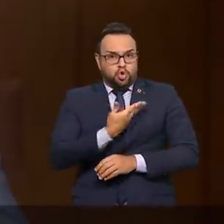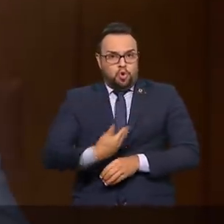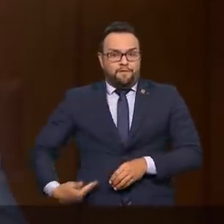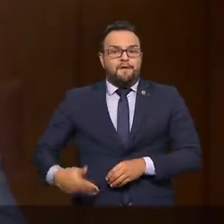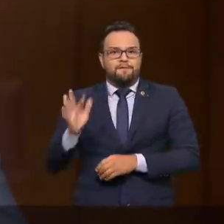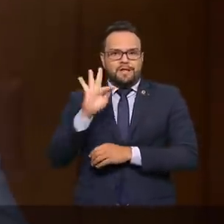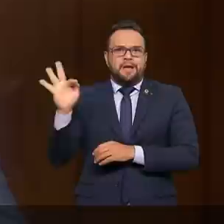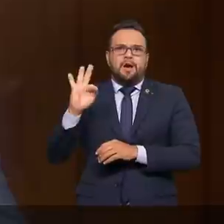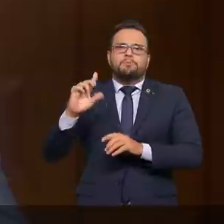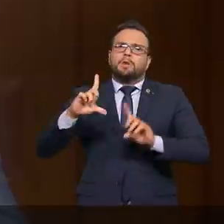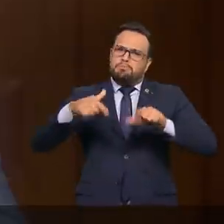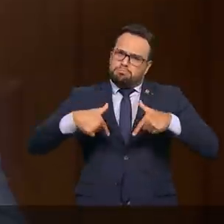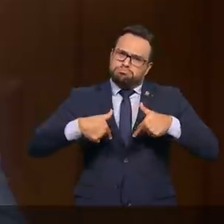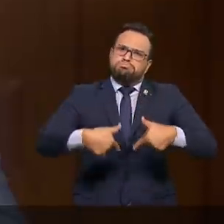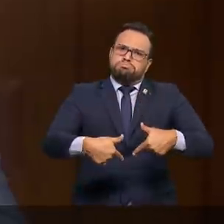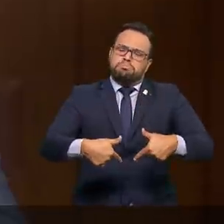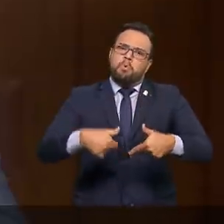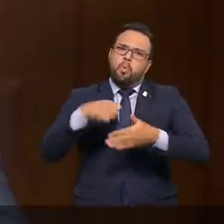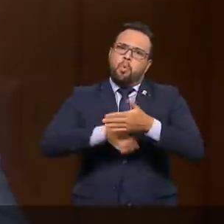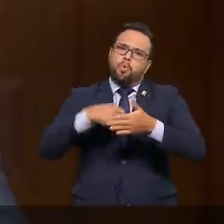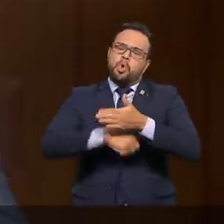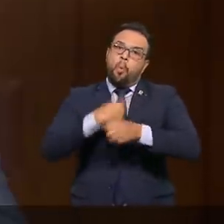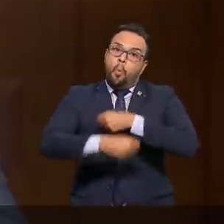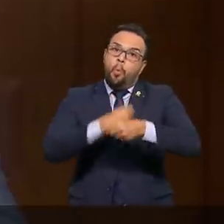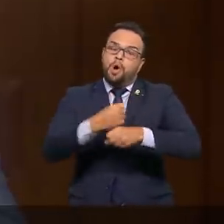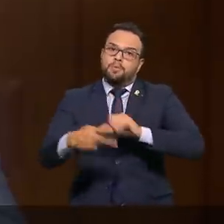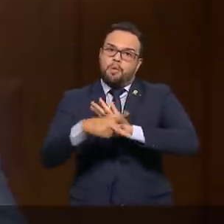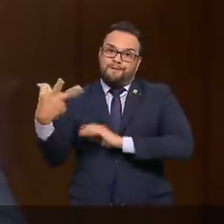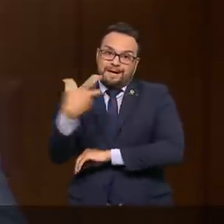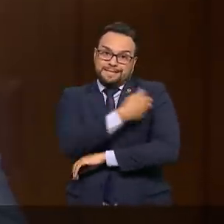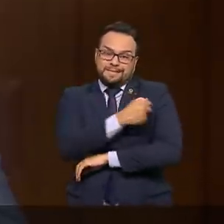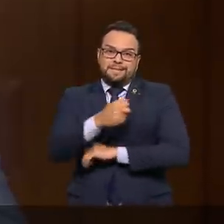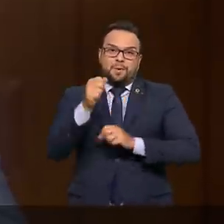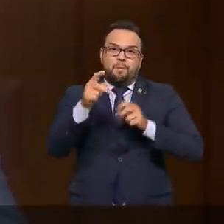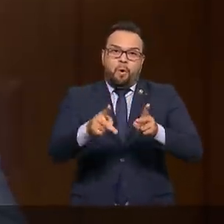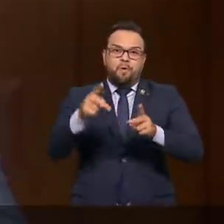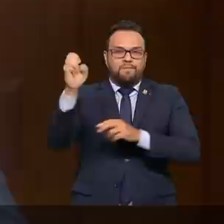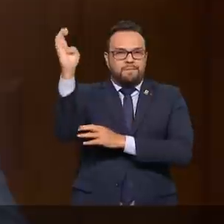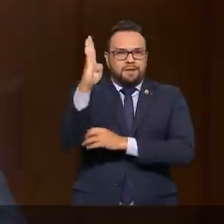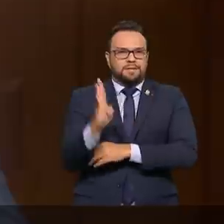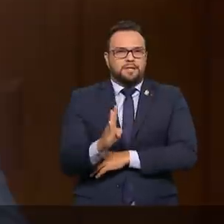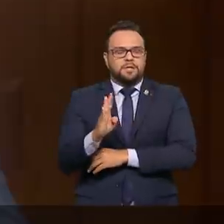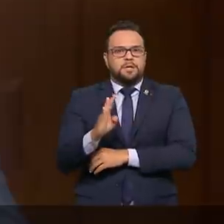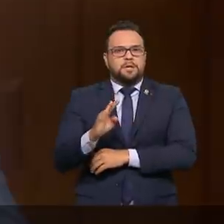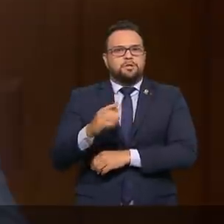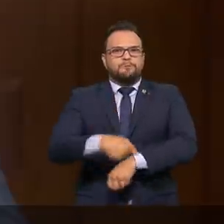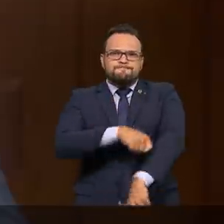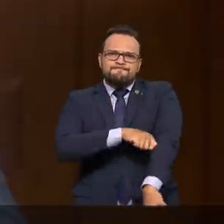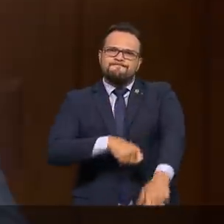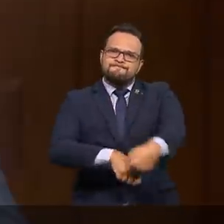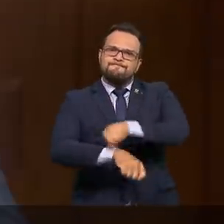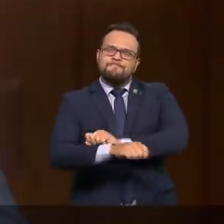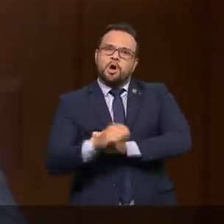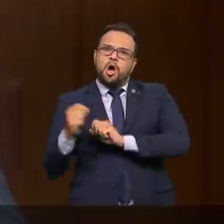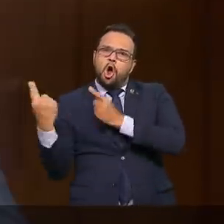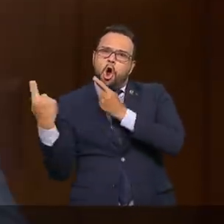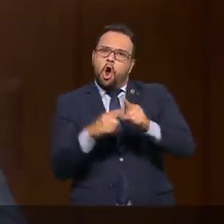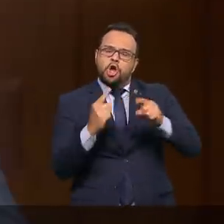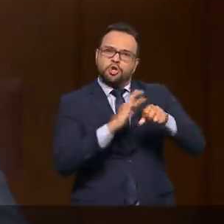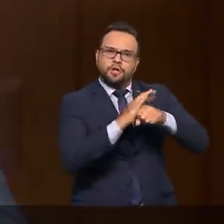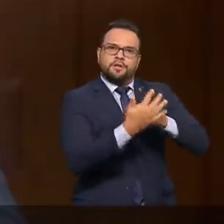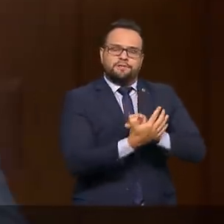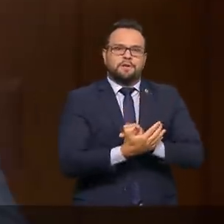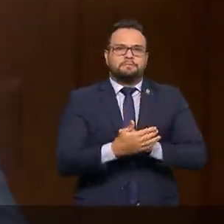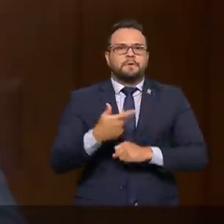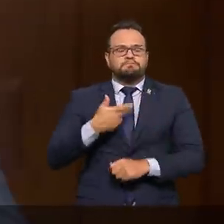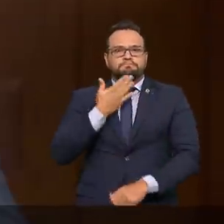fazer de 2021 o ano da vacinação dos brasileiros. Somos incansáveis na luta contra o coronavírus. Essa é